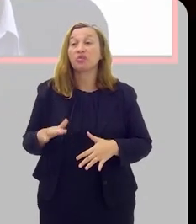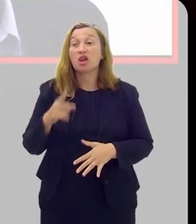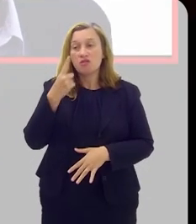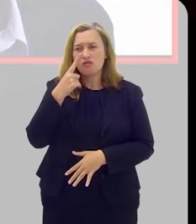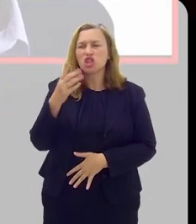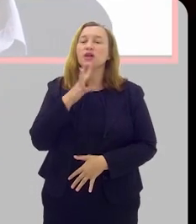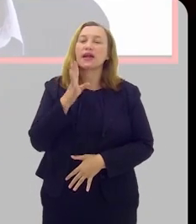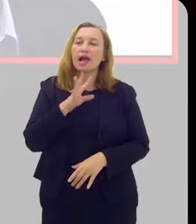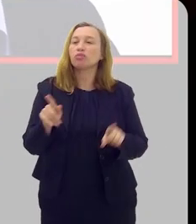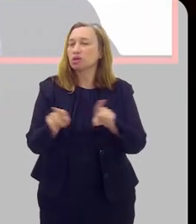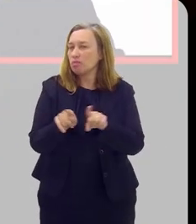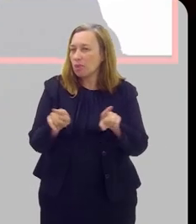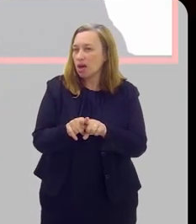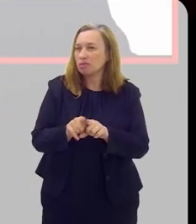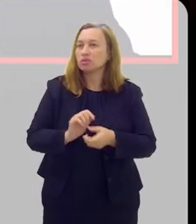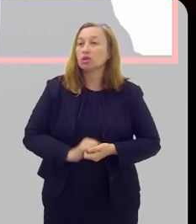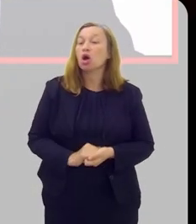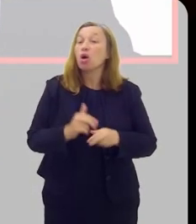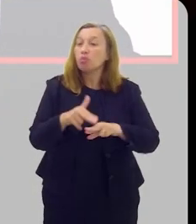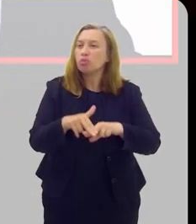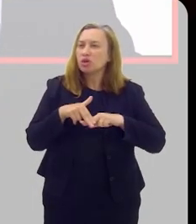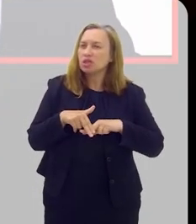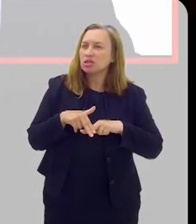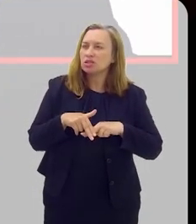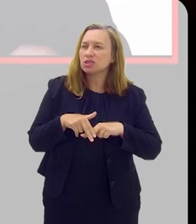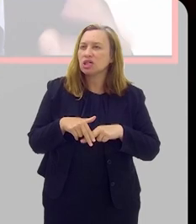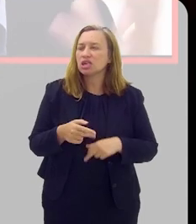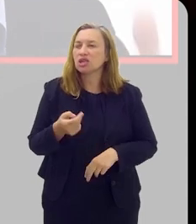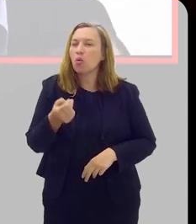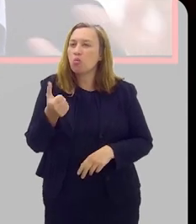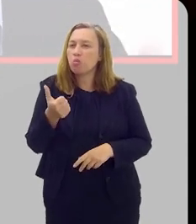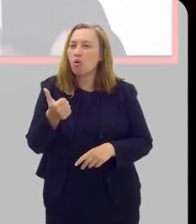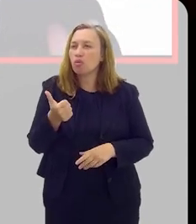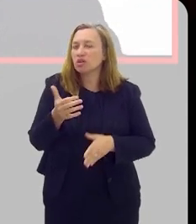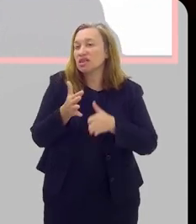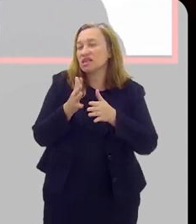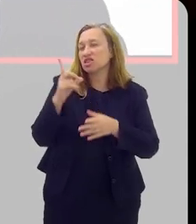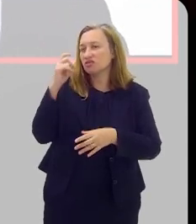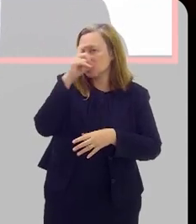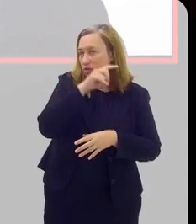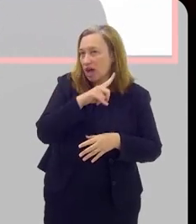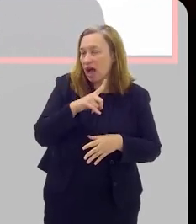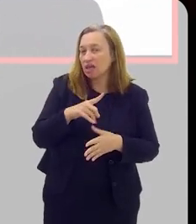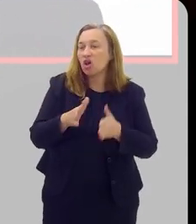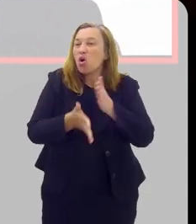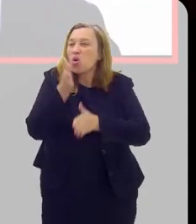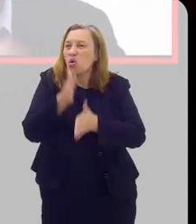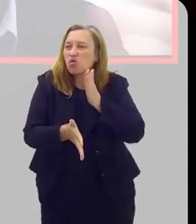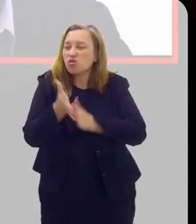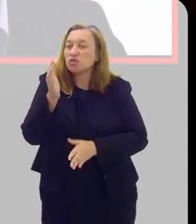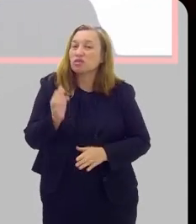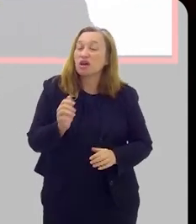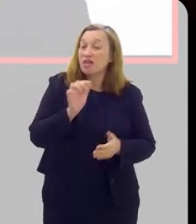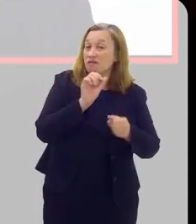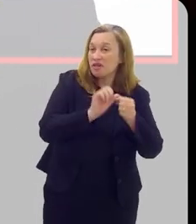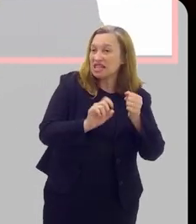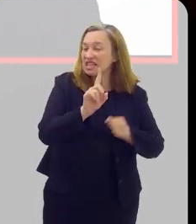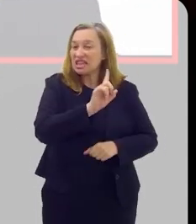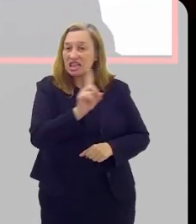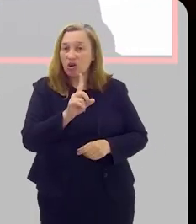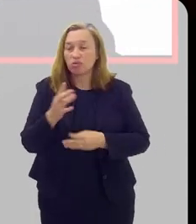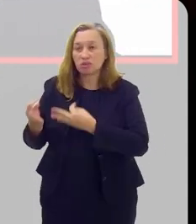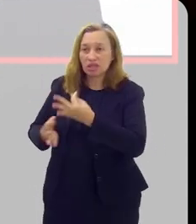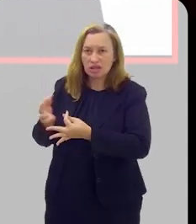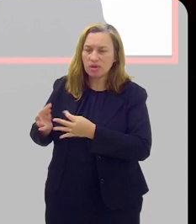E olha que legal também, por isso que talvez tenha um pouco dessa polêmica, né? O pessoal confunde, ah, não é pra fazer